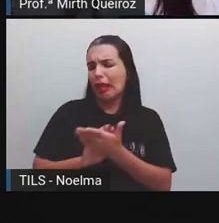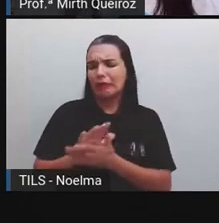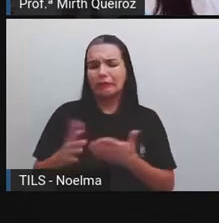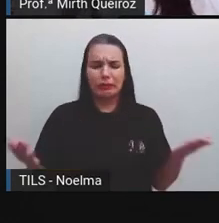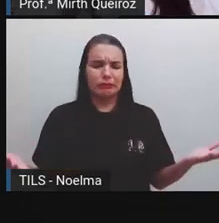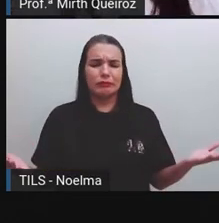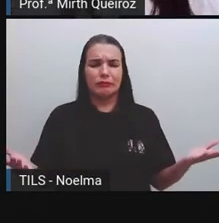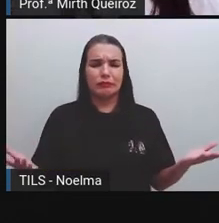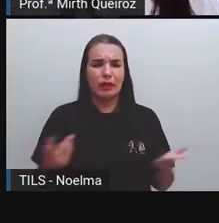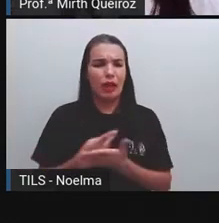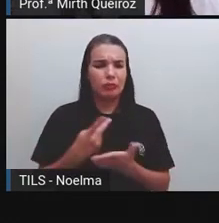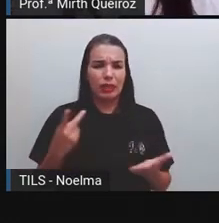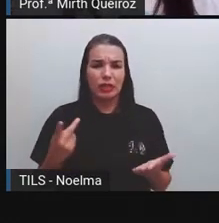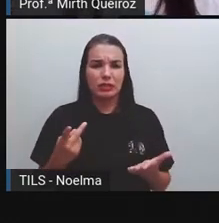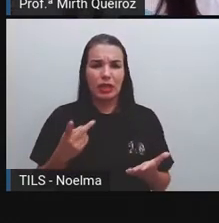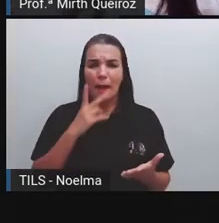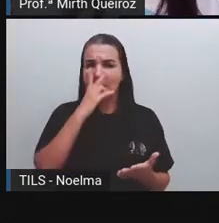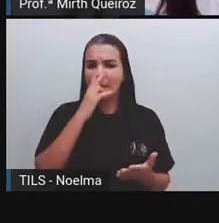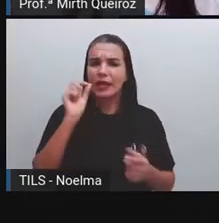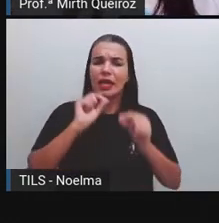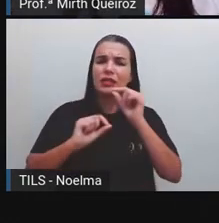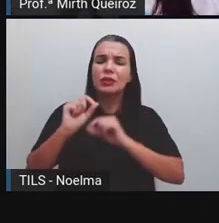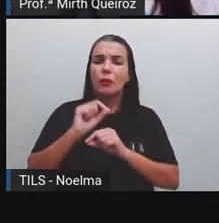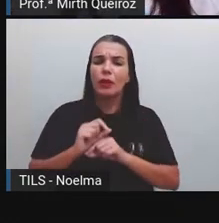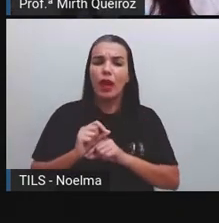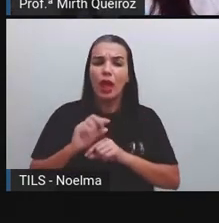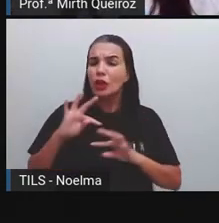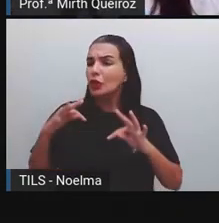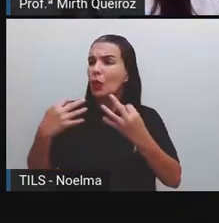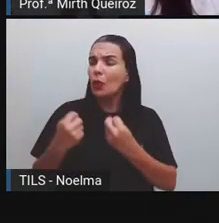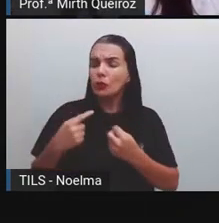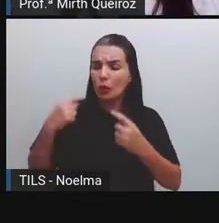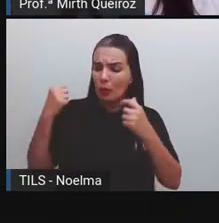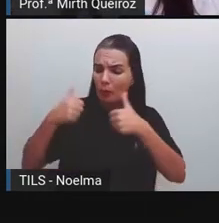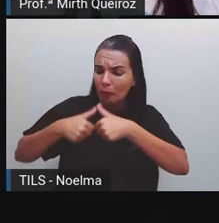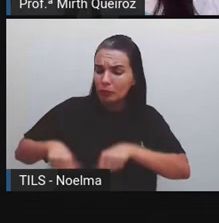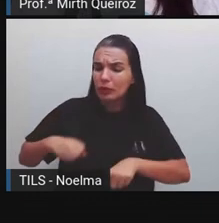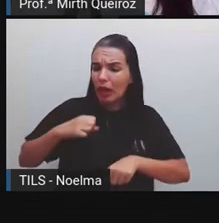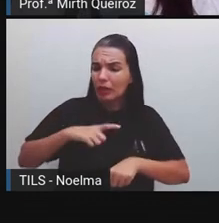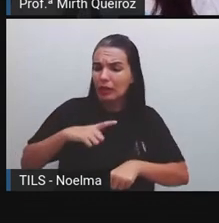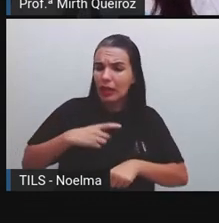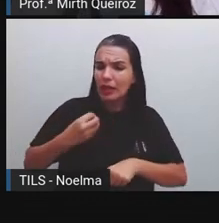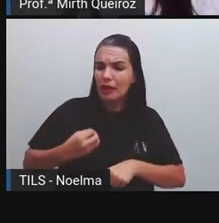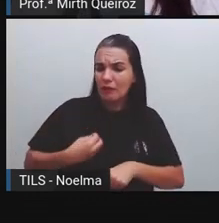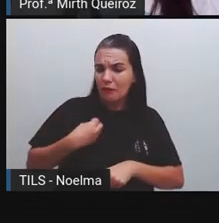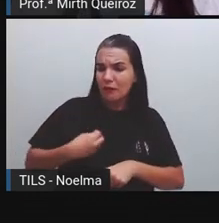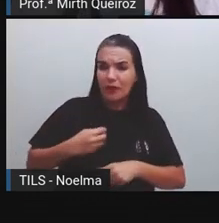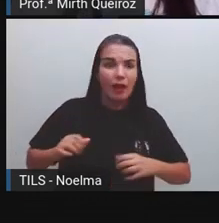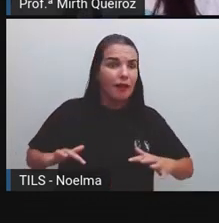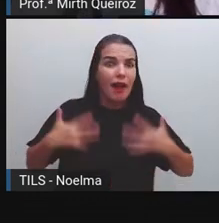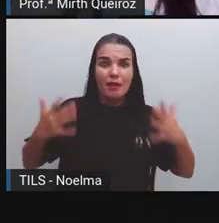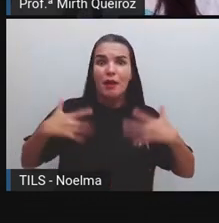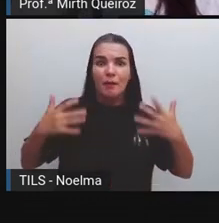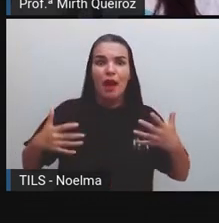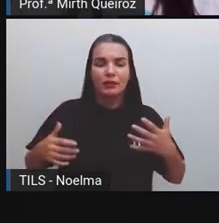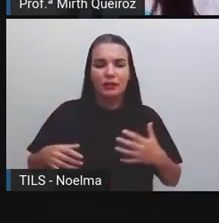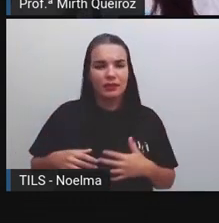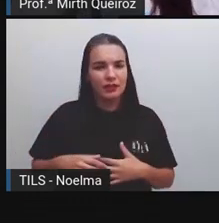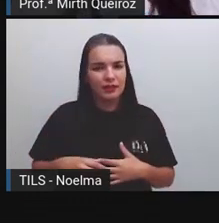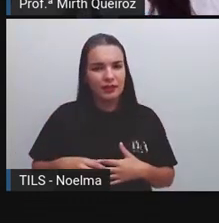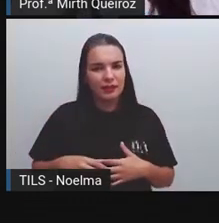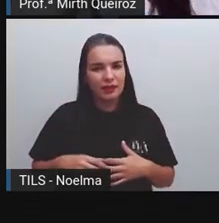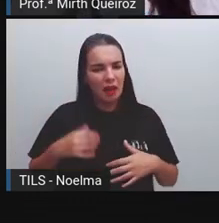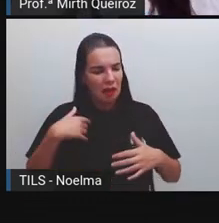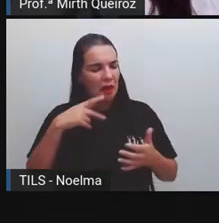aqui, nada nunca acontece. Parece como uma caguinha, tá? E todo mundo, menos eu, tivesse uma vida excitante. Na verdade, eu adoraria menos